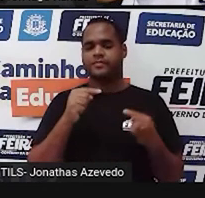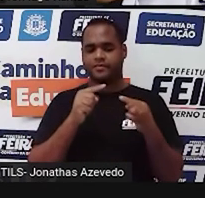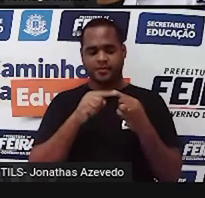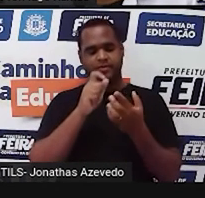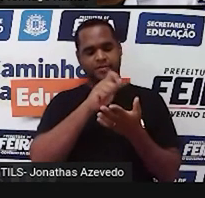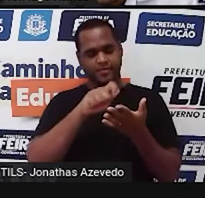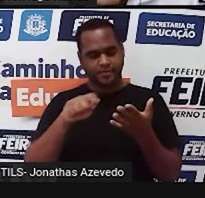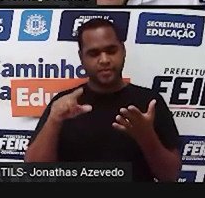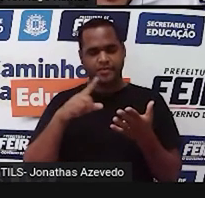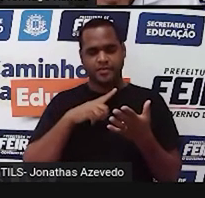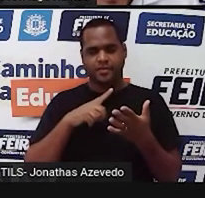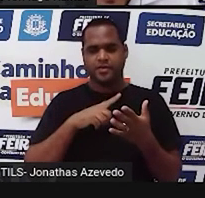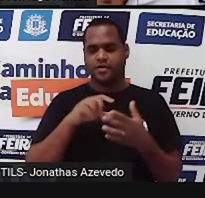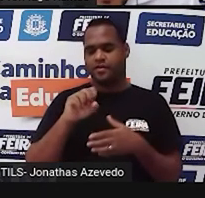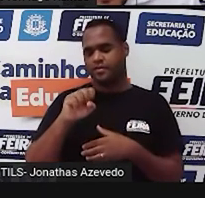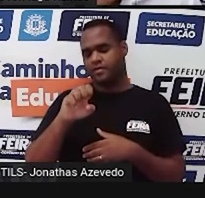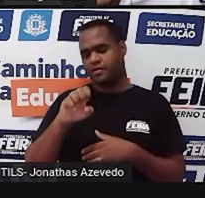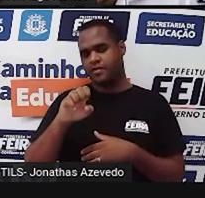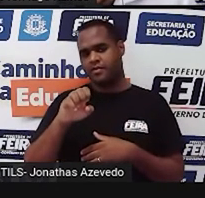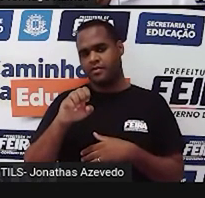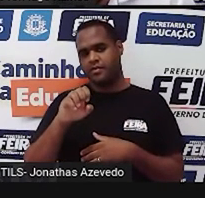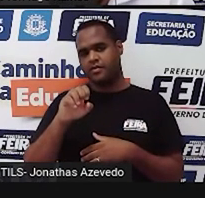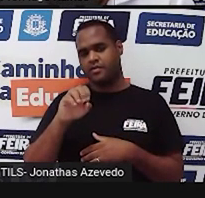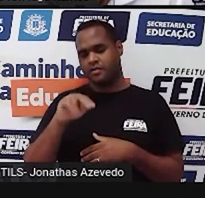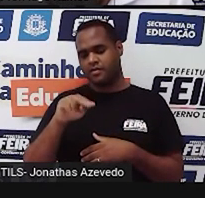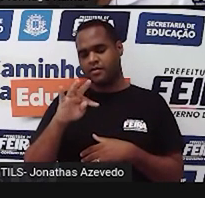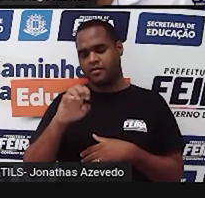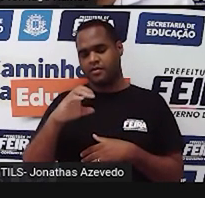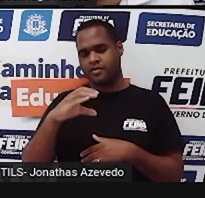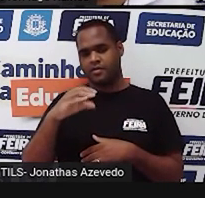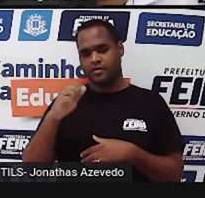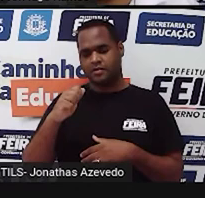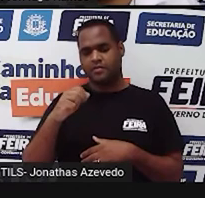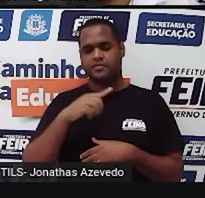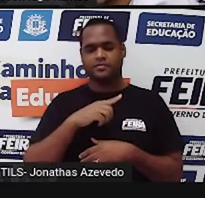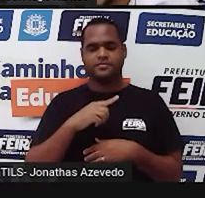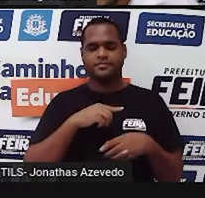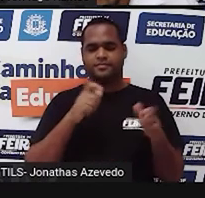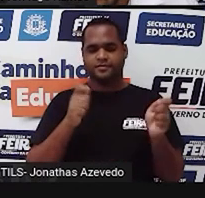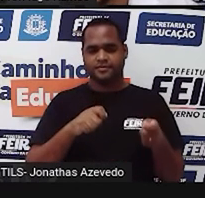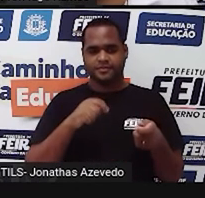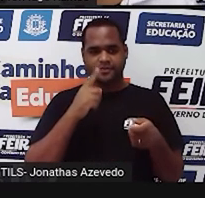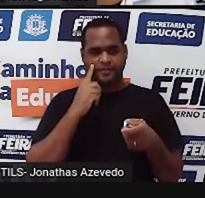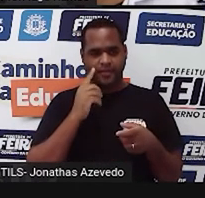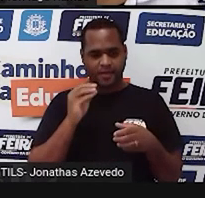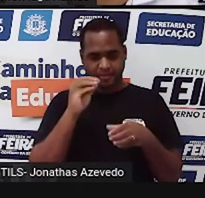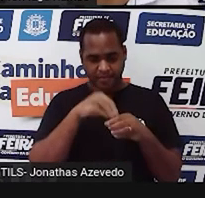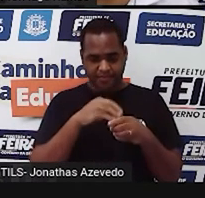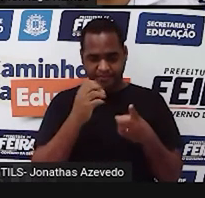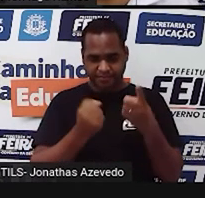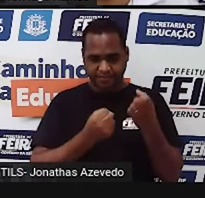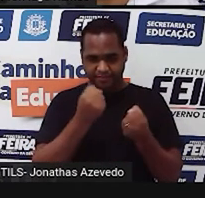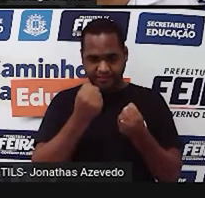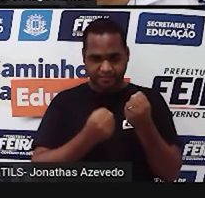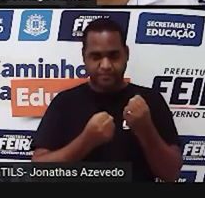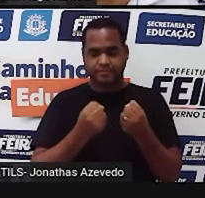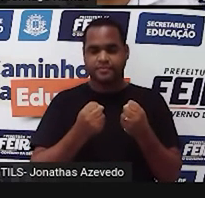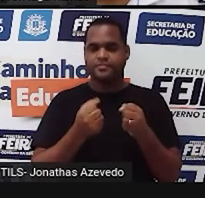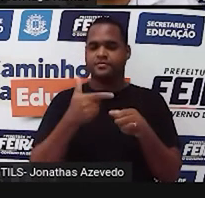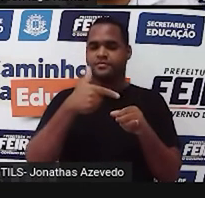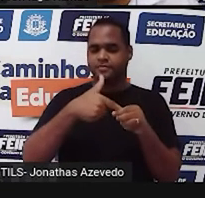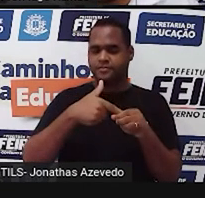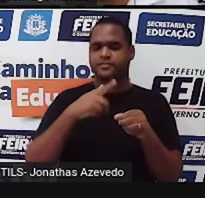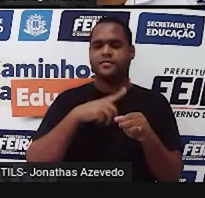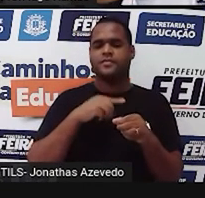sentenças. Então, nessa situação do abastecimento do seu carro, a gente vai escrever uma